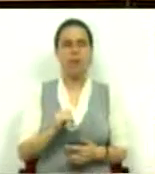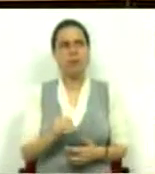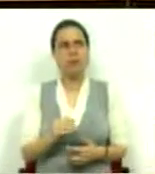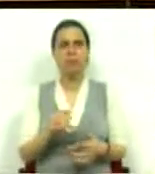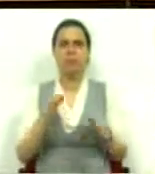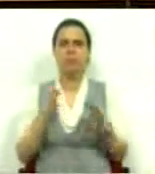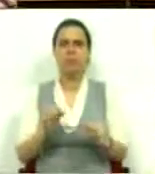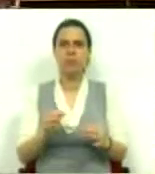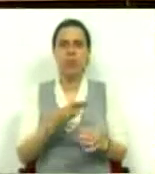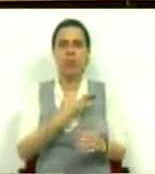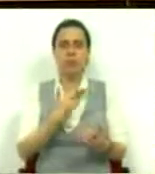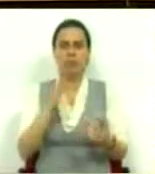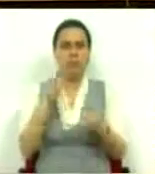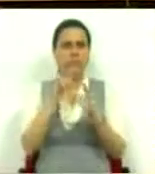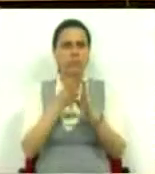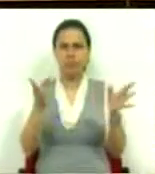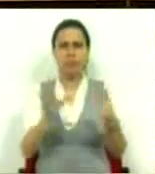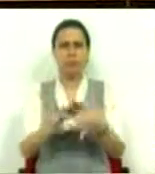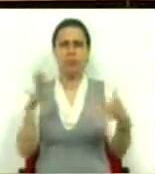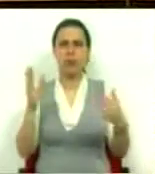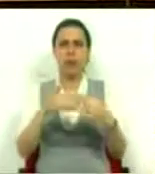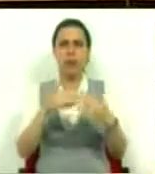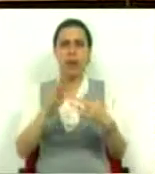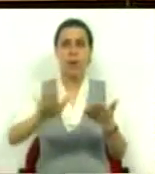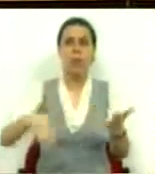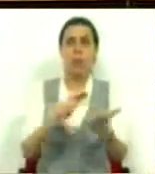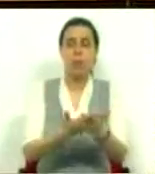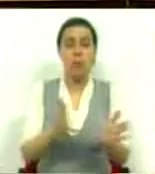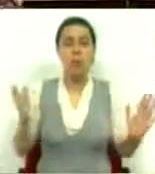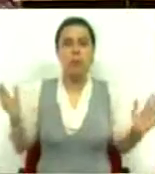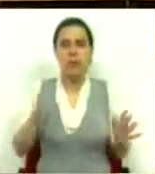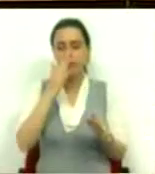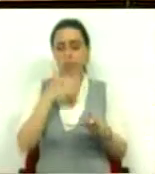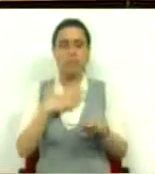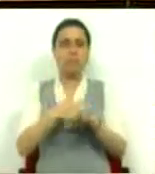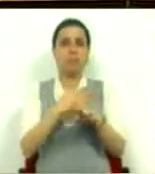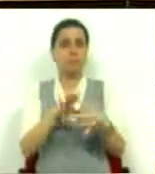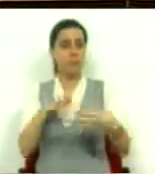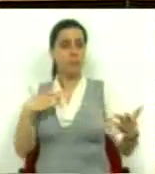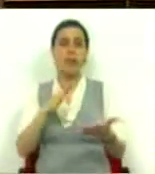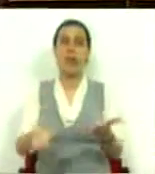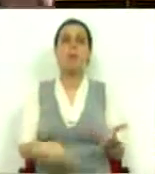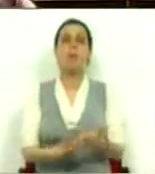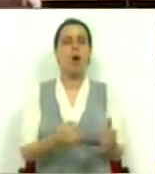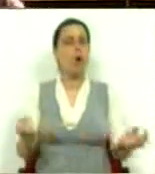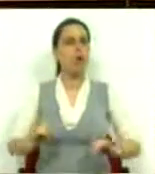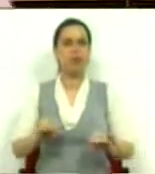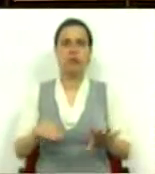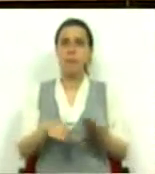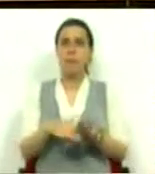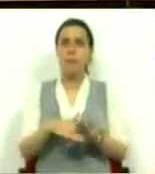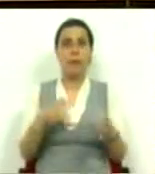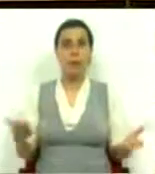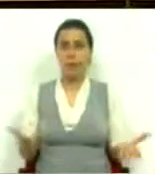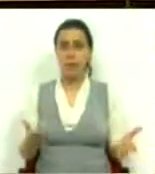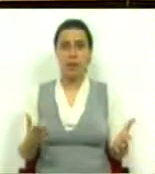forma completamente oblíqua, nada tem a ver com aquilo que propomos. Portanto, distanciamos-nos da proposta porque ela não teve a participação